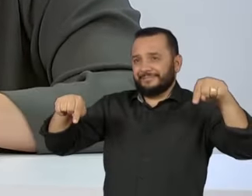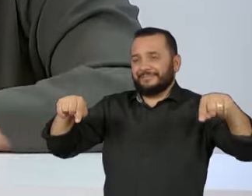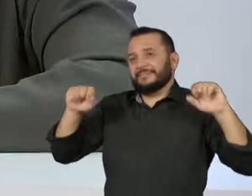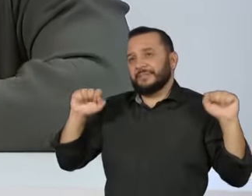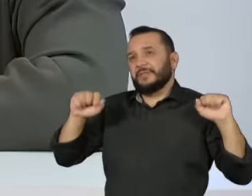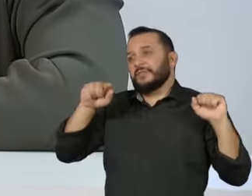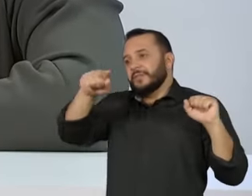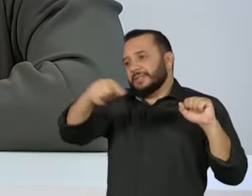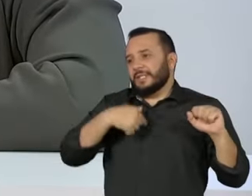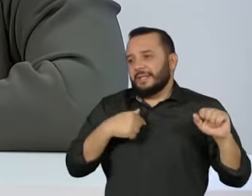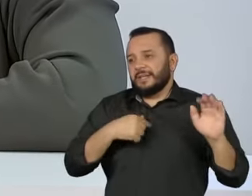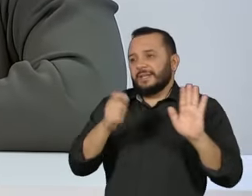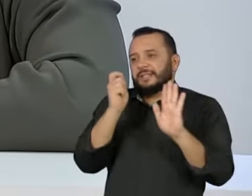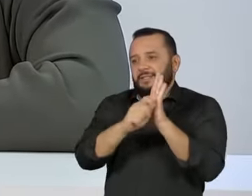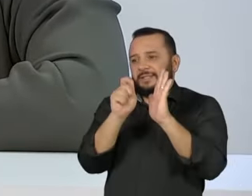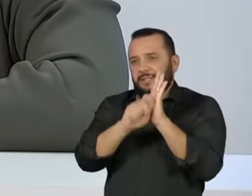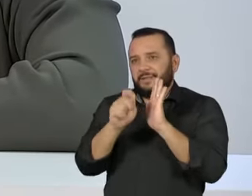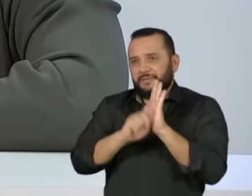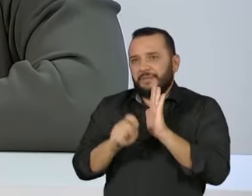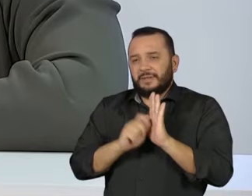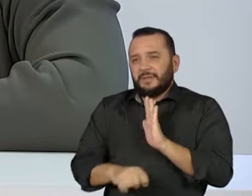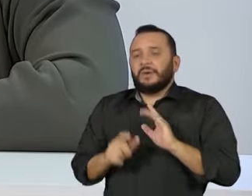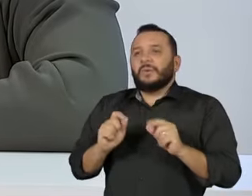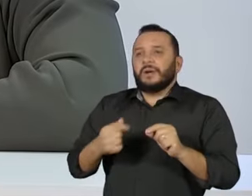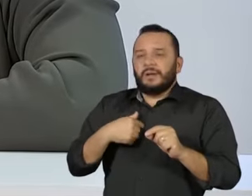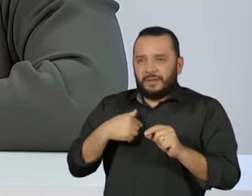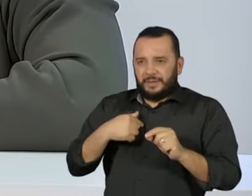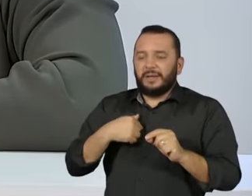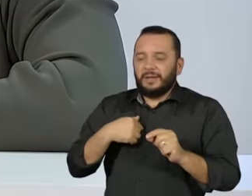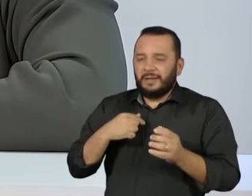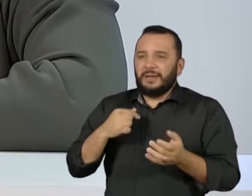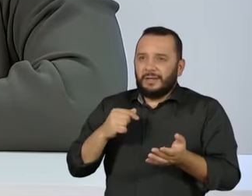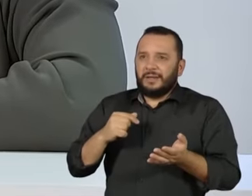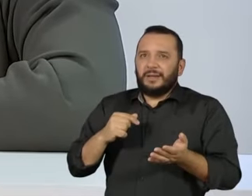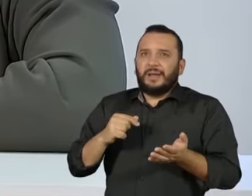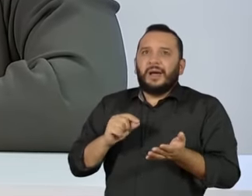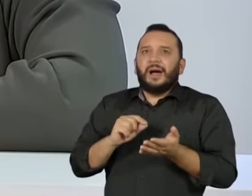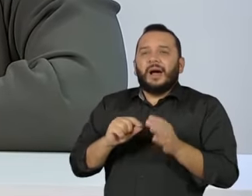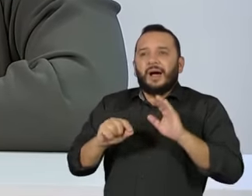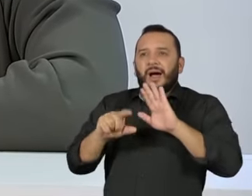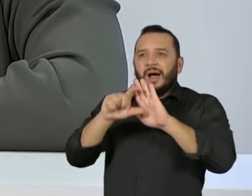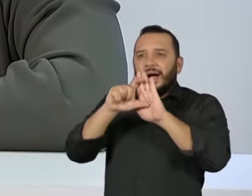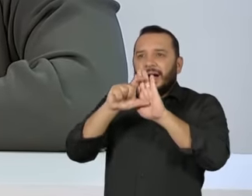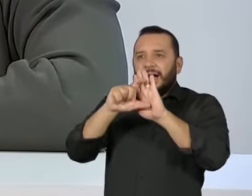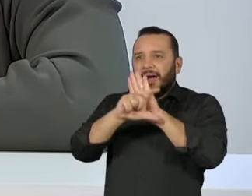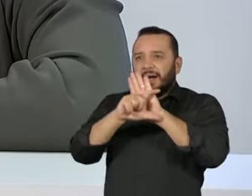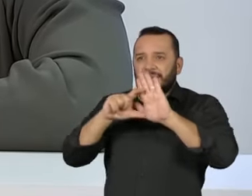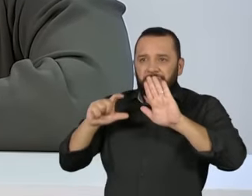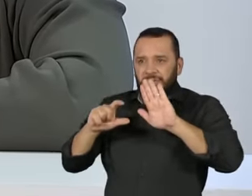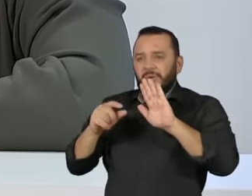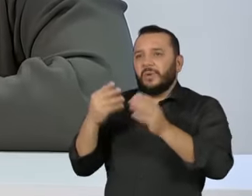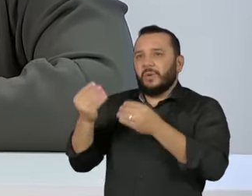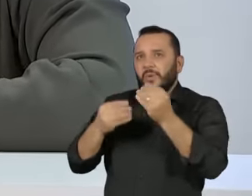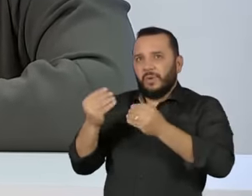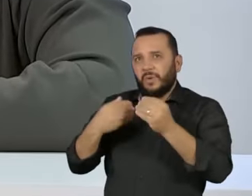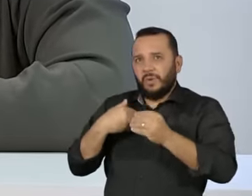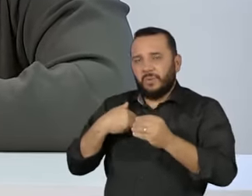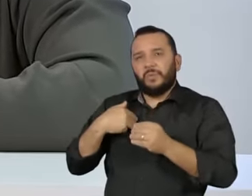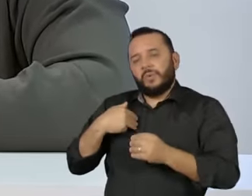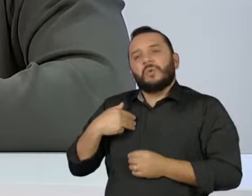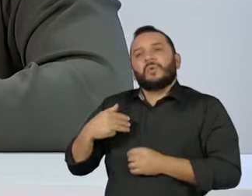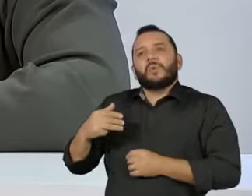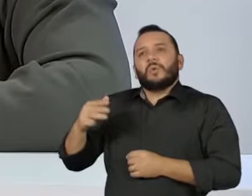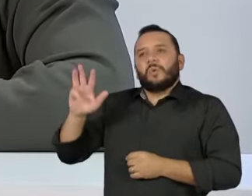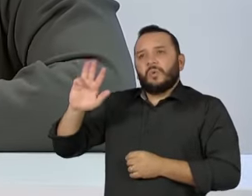um artigo até que falava do risco entre a recaída lulista e a extrema direita. Queria saber isso, se o senhor